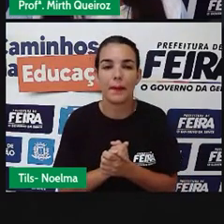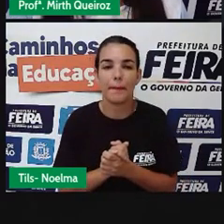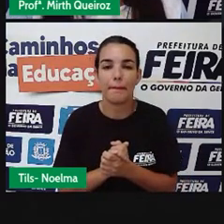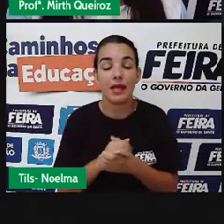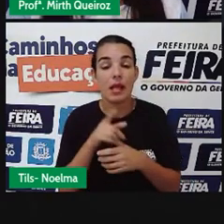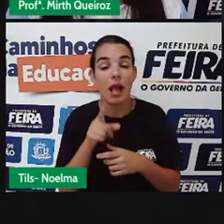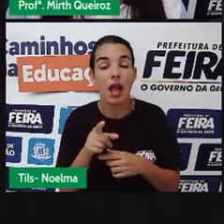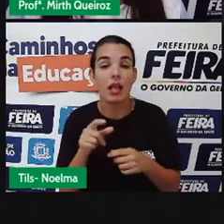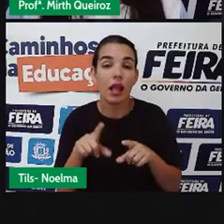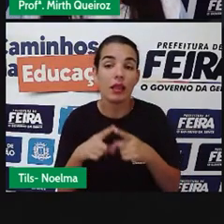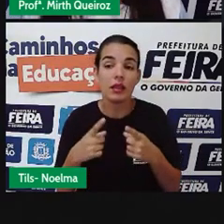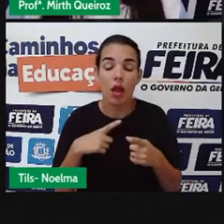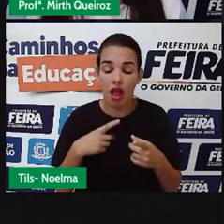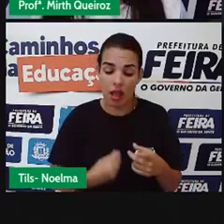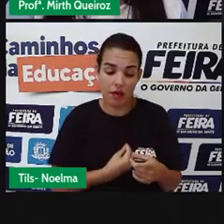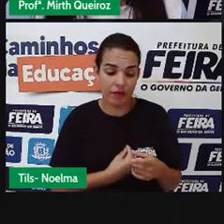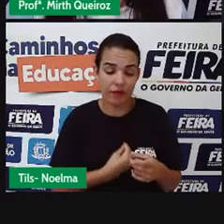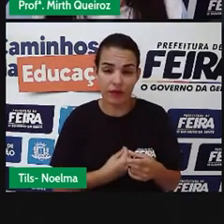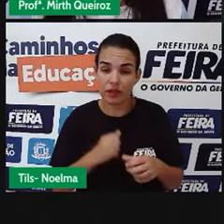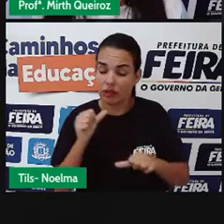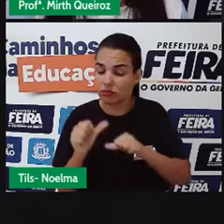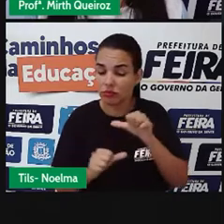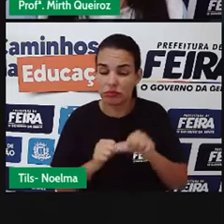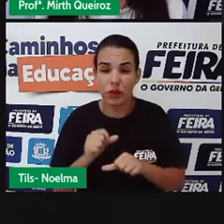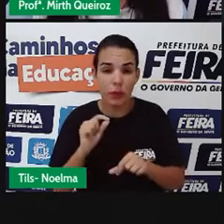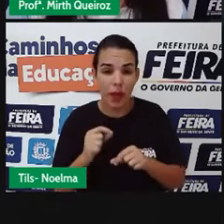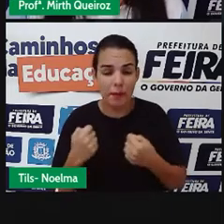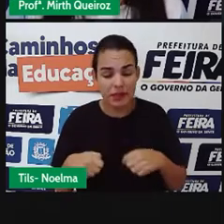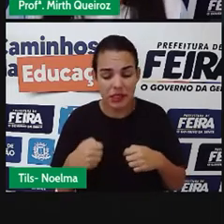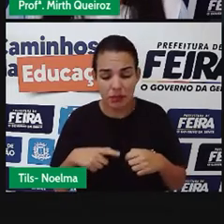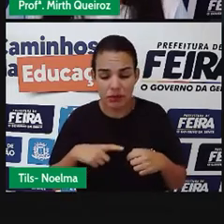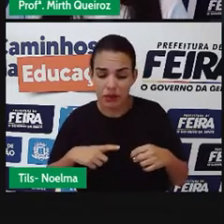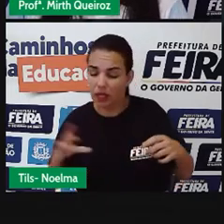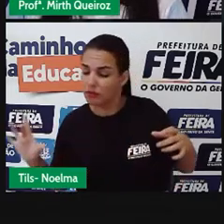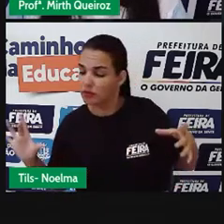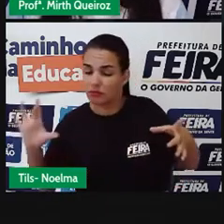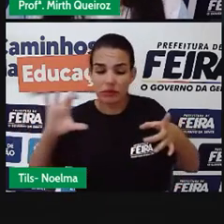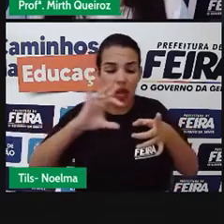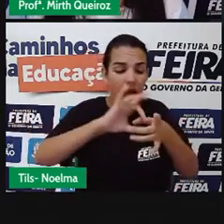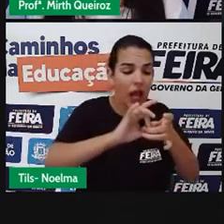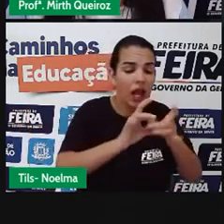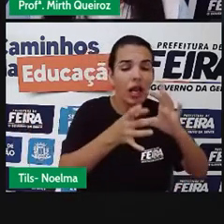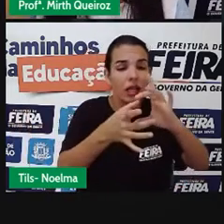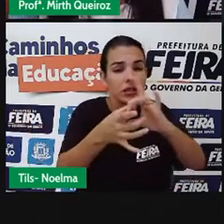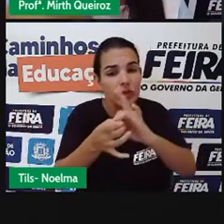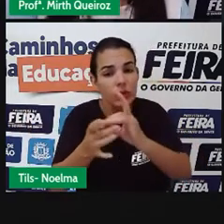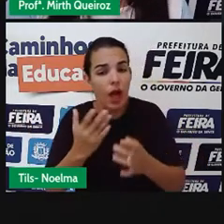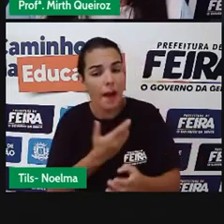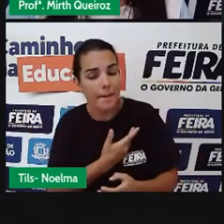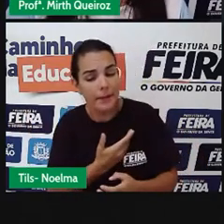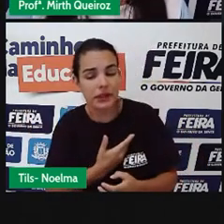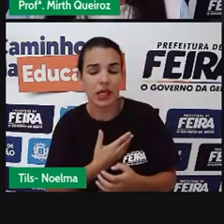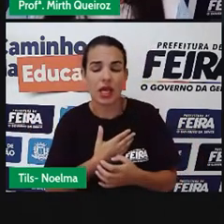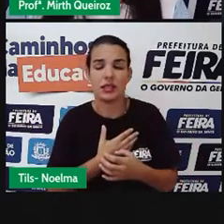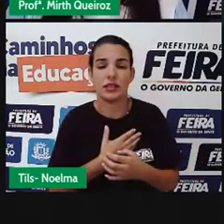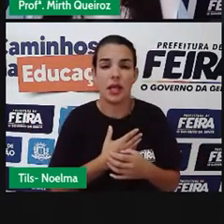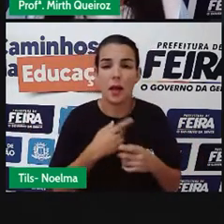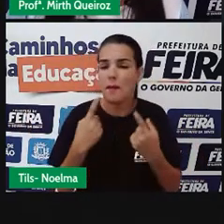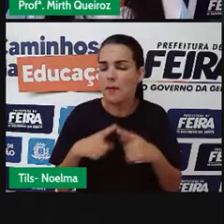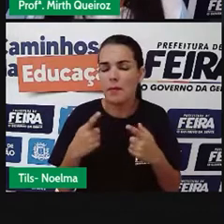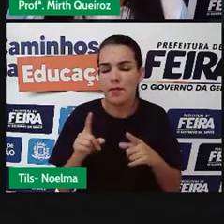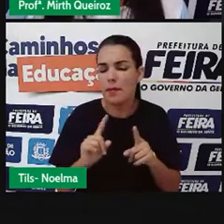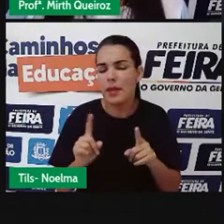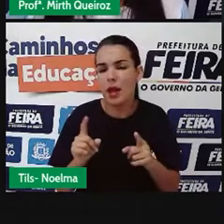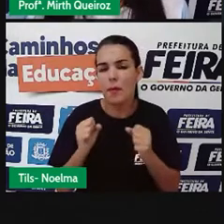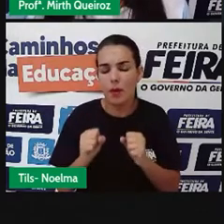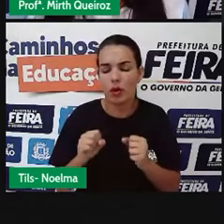E, nesse caso, na vida da gente, a gente também tem que construir essas fontes, né? Para que as pessoas possam vir até a gente e não construir o muro que é impecante